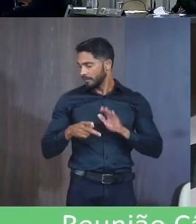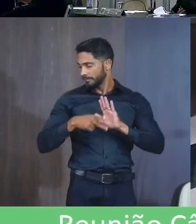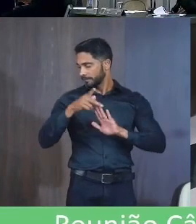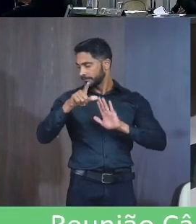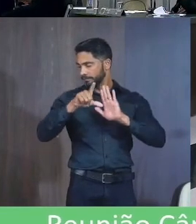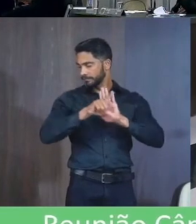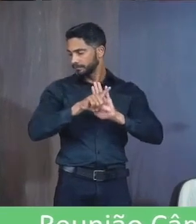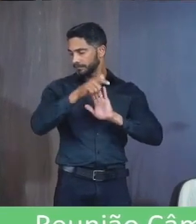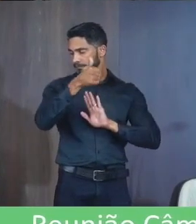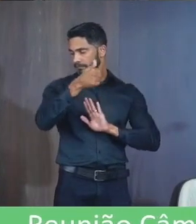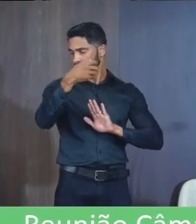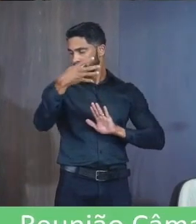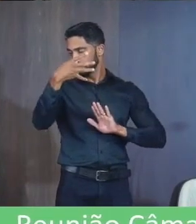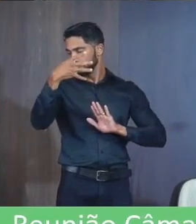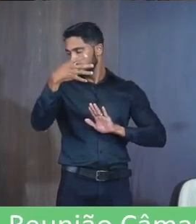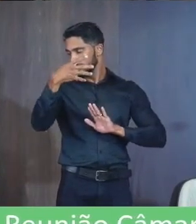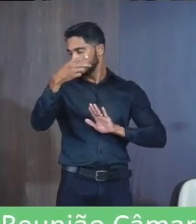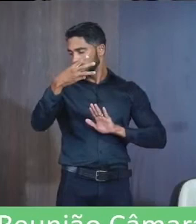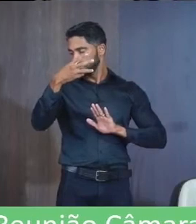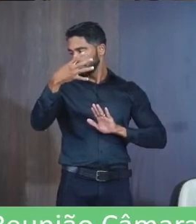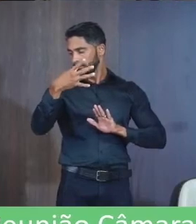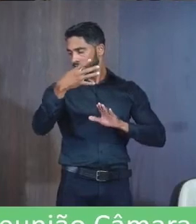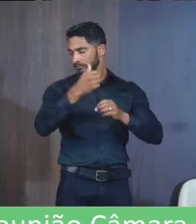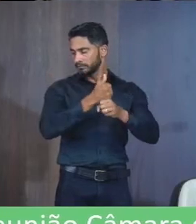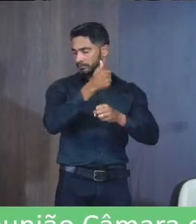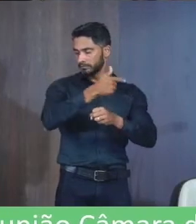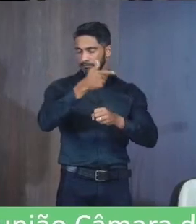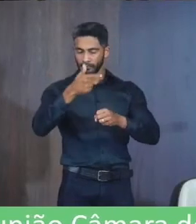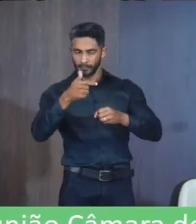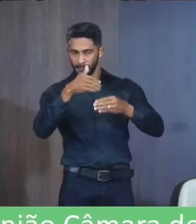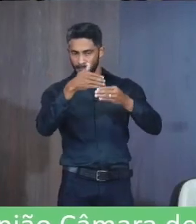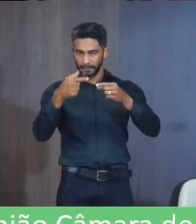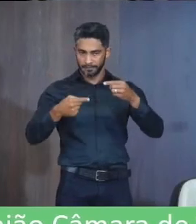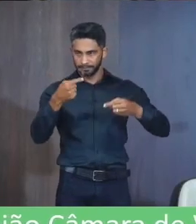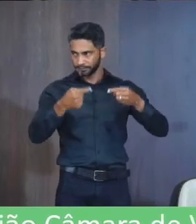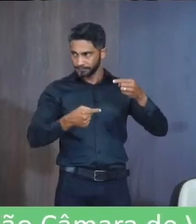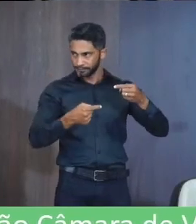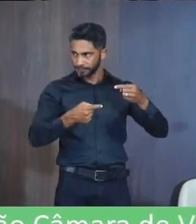Projeto de lei 134-2022 Está em discussão